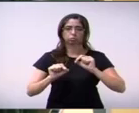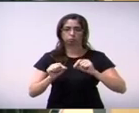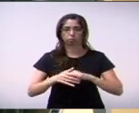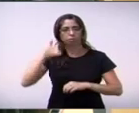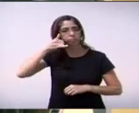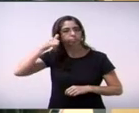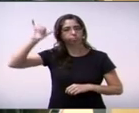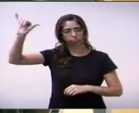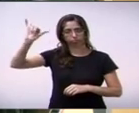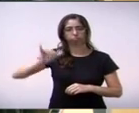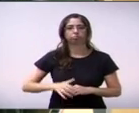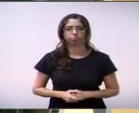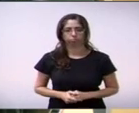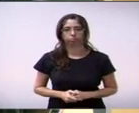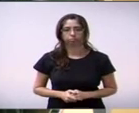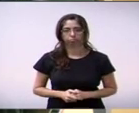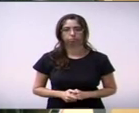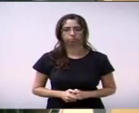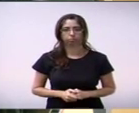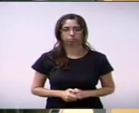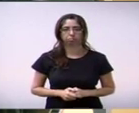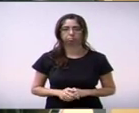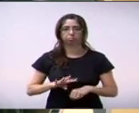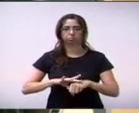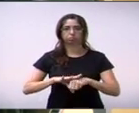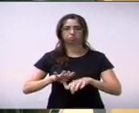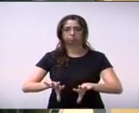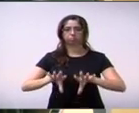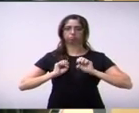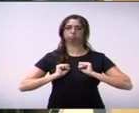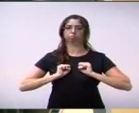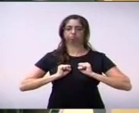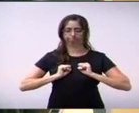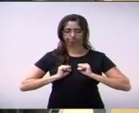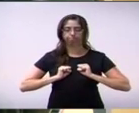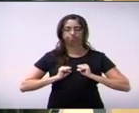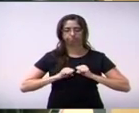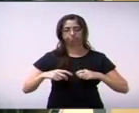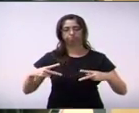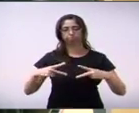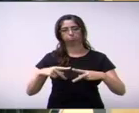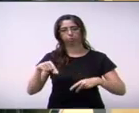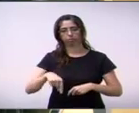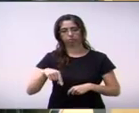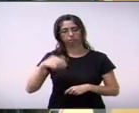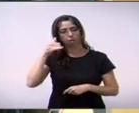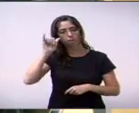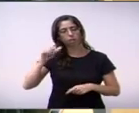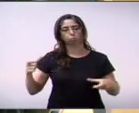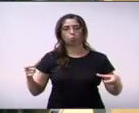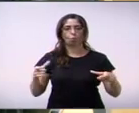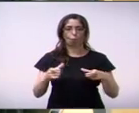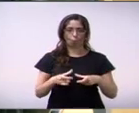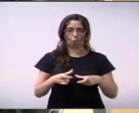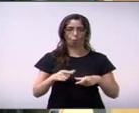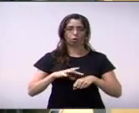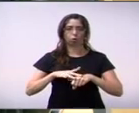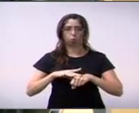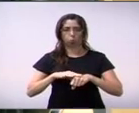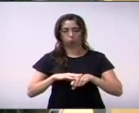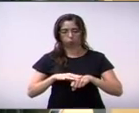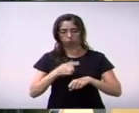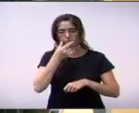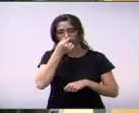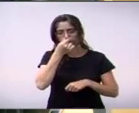prevenção, tentando evitar o maior número de casos em nosso município. Então, gostaria aí que tentasse adiantar a